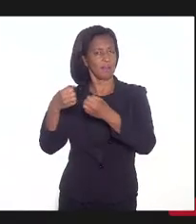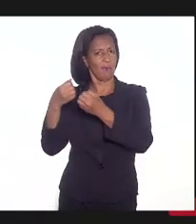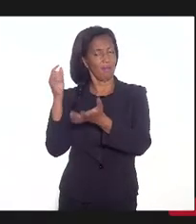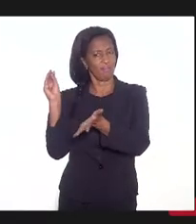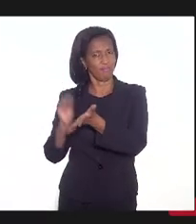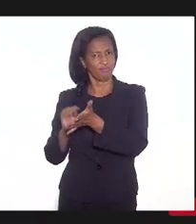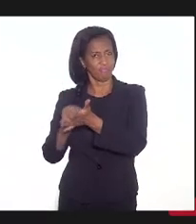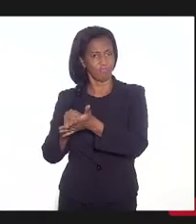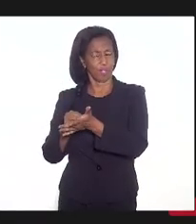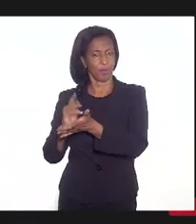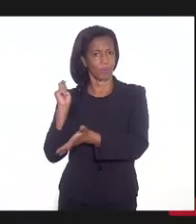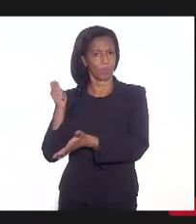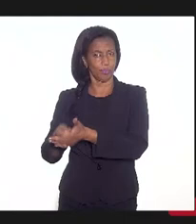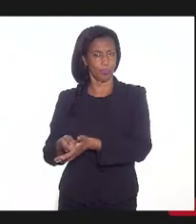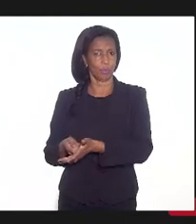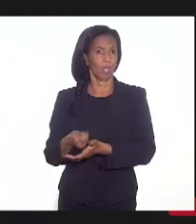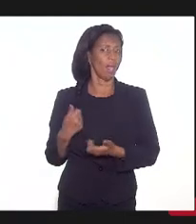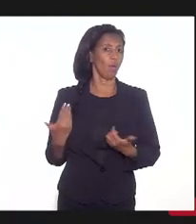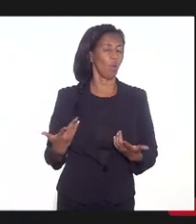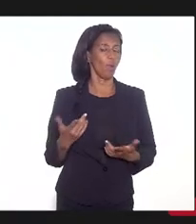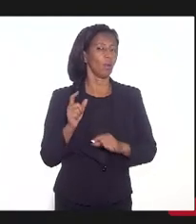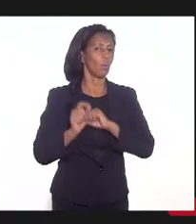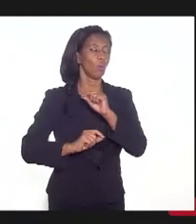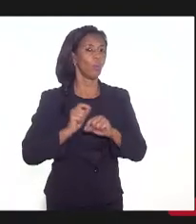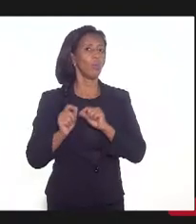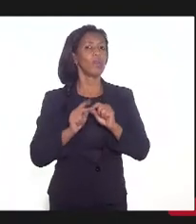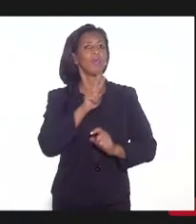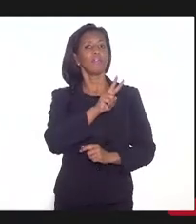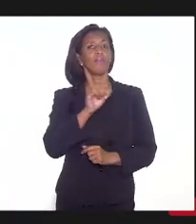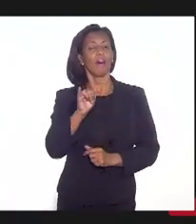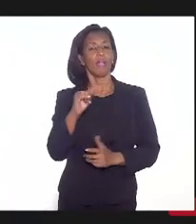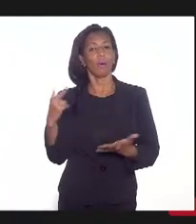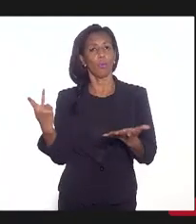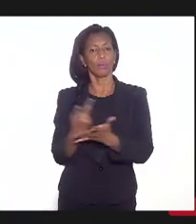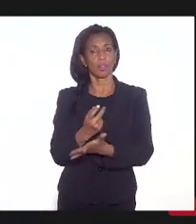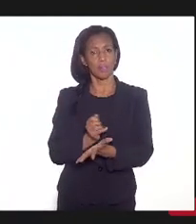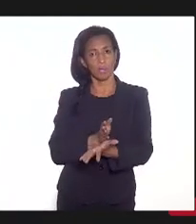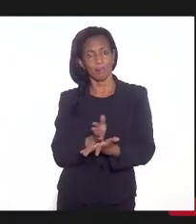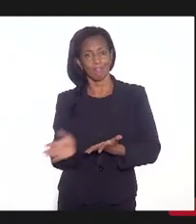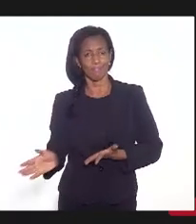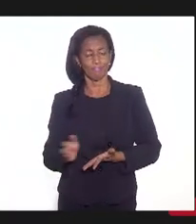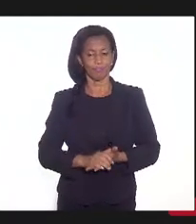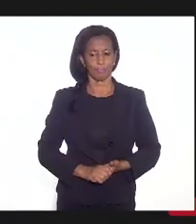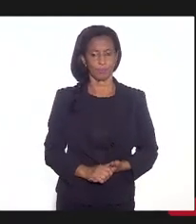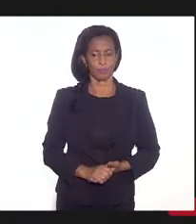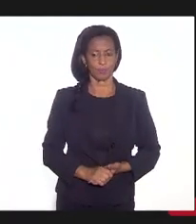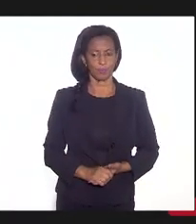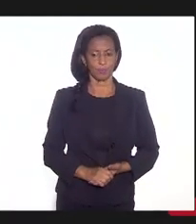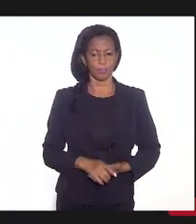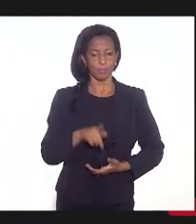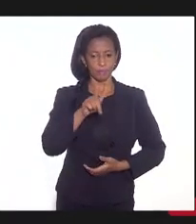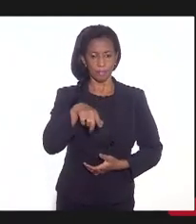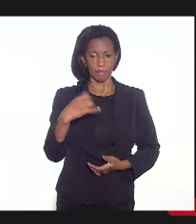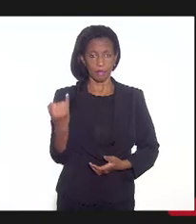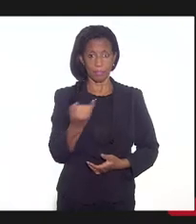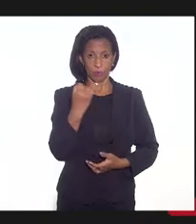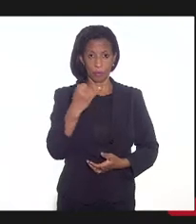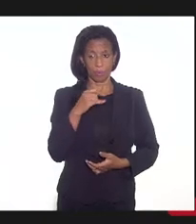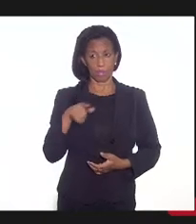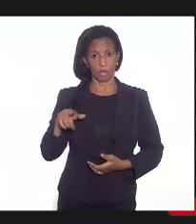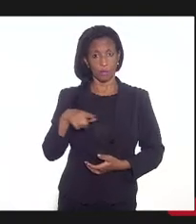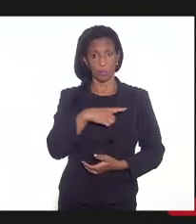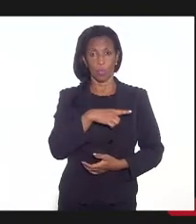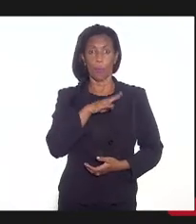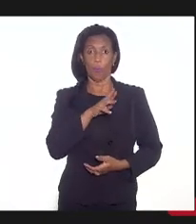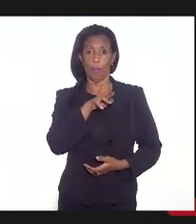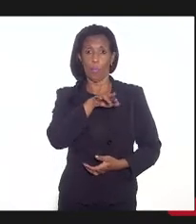agora, quais são os ônus, se a gente cair nisso. É muito importante isso que o Bruno falou, na verdade é